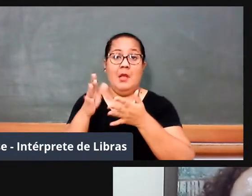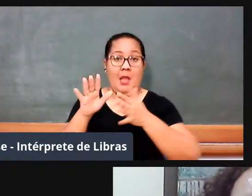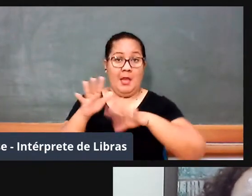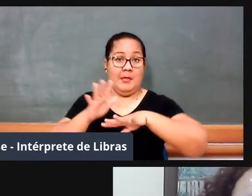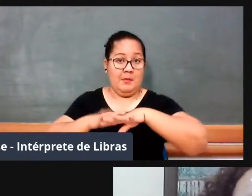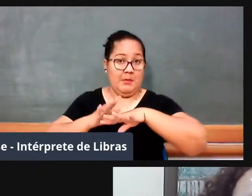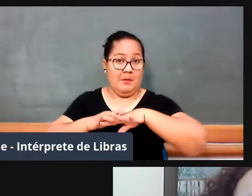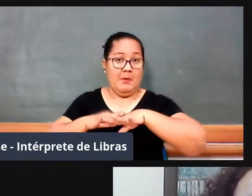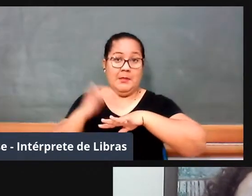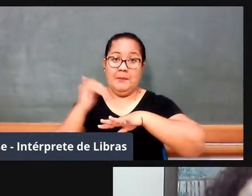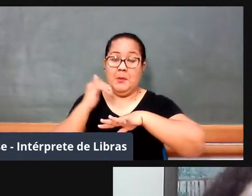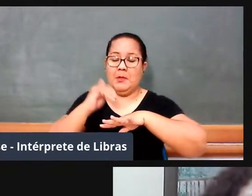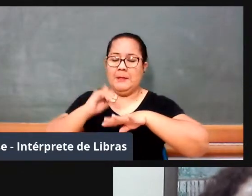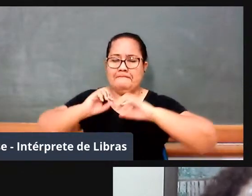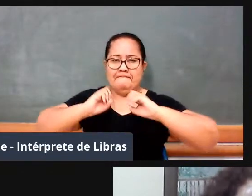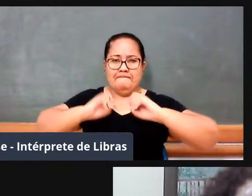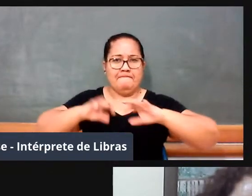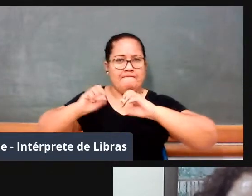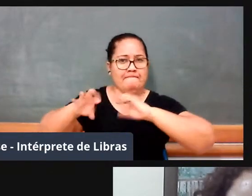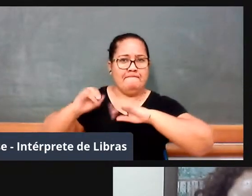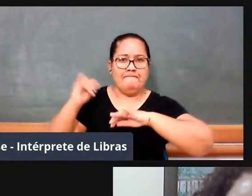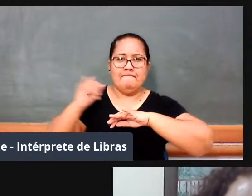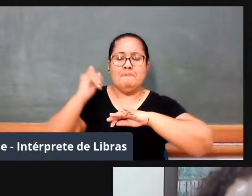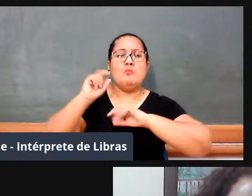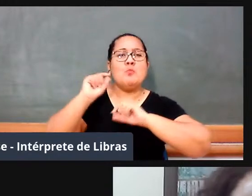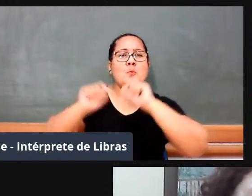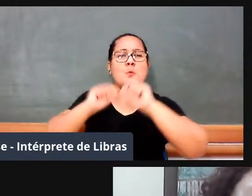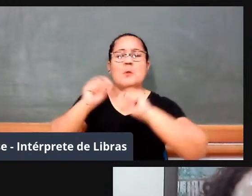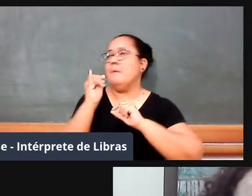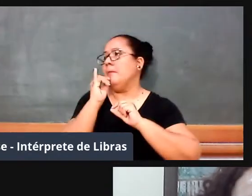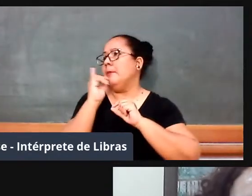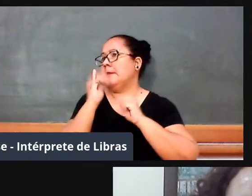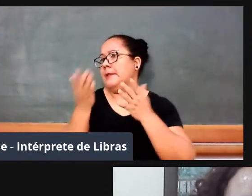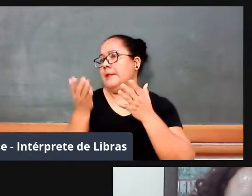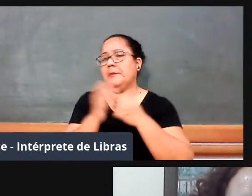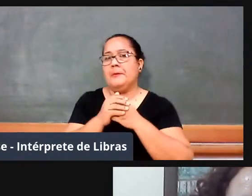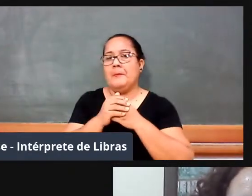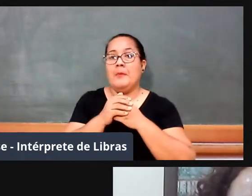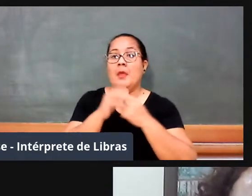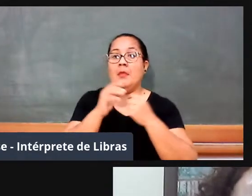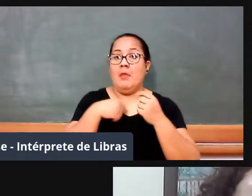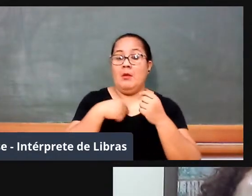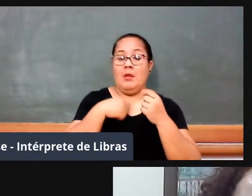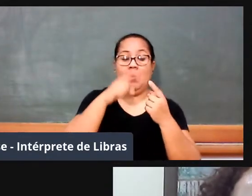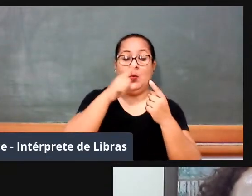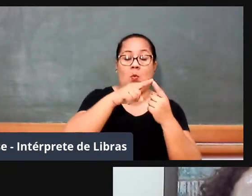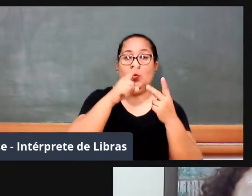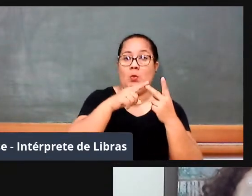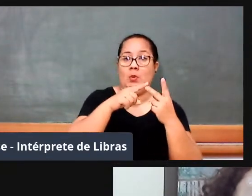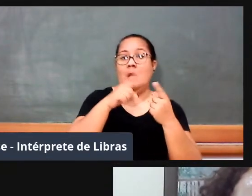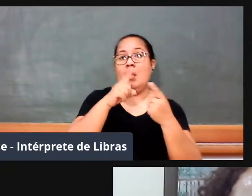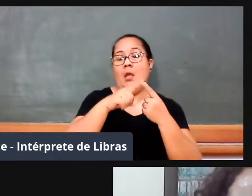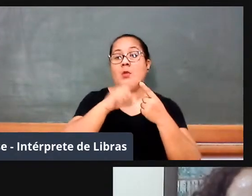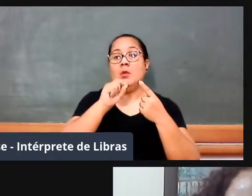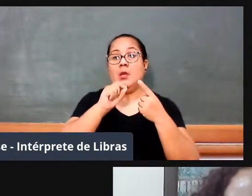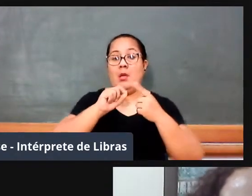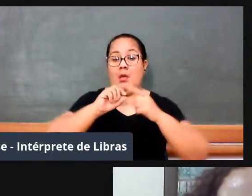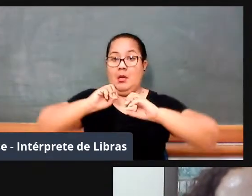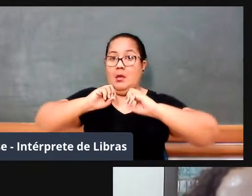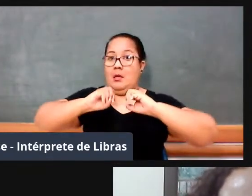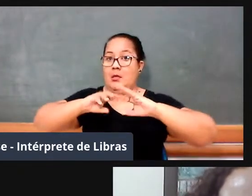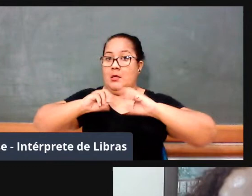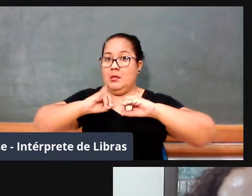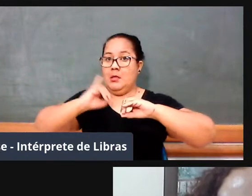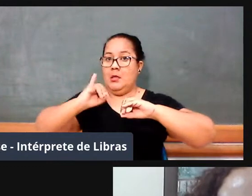referências que estão sempre presentes, né, sempre presentes, uma referência é a ideia de que o ensino, ele tem que